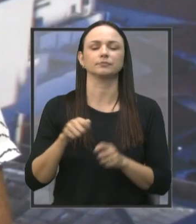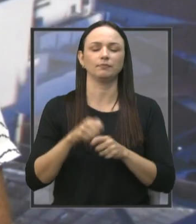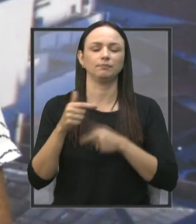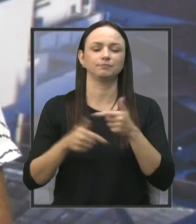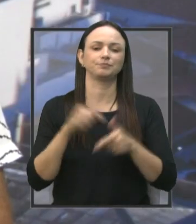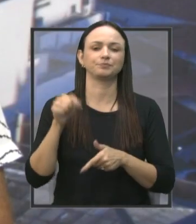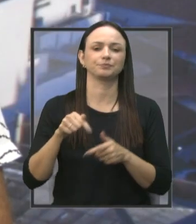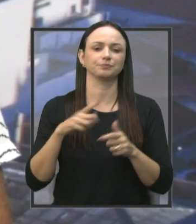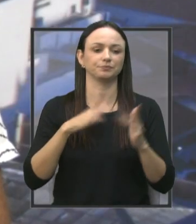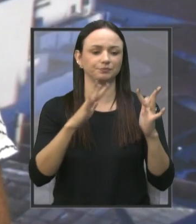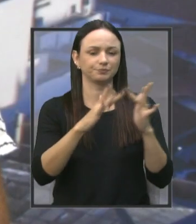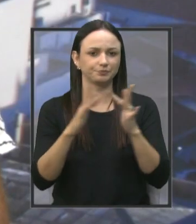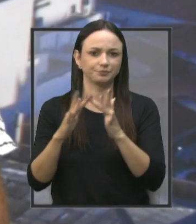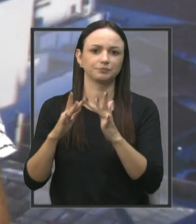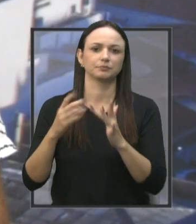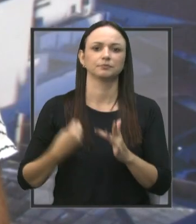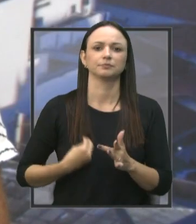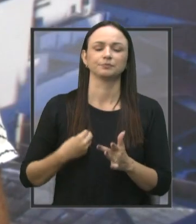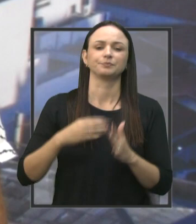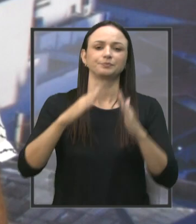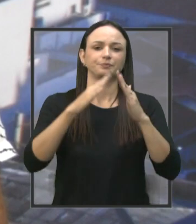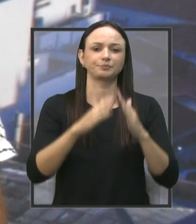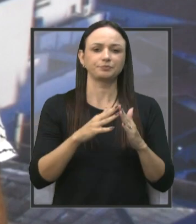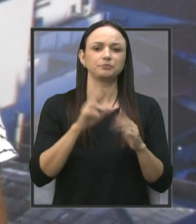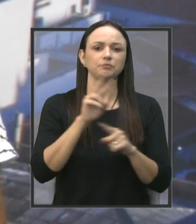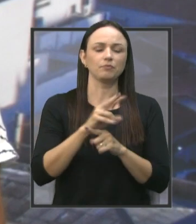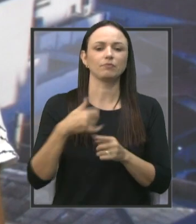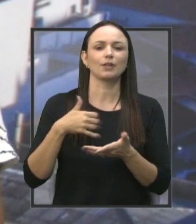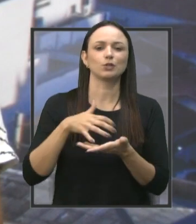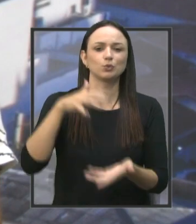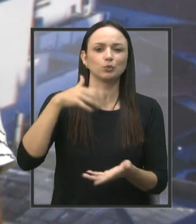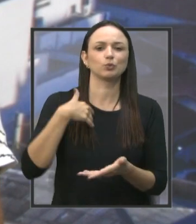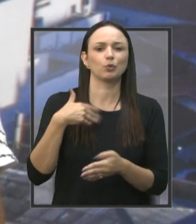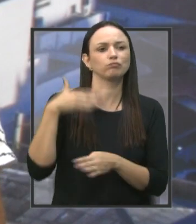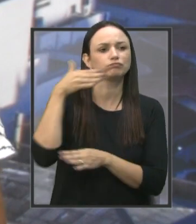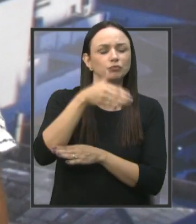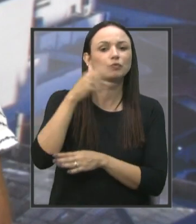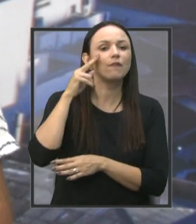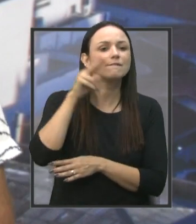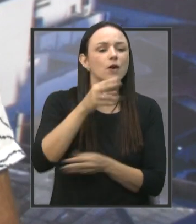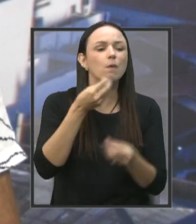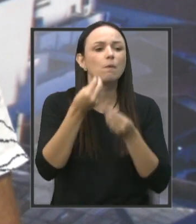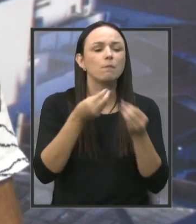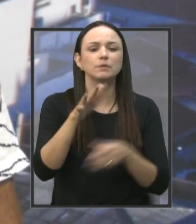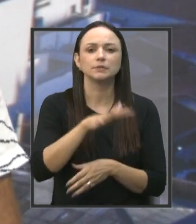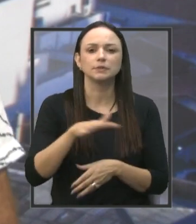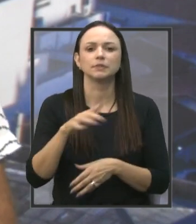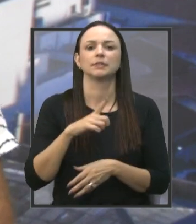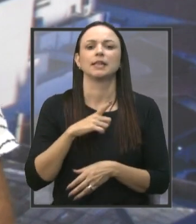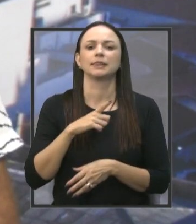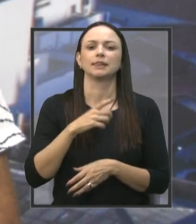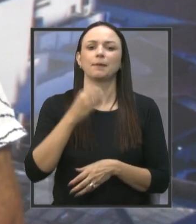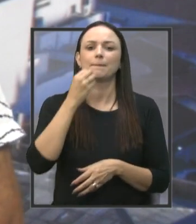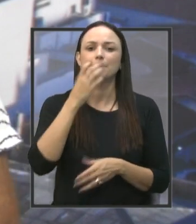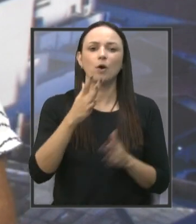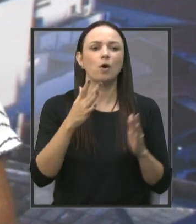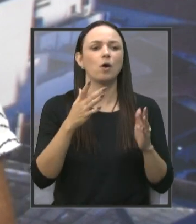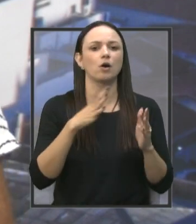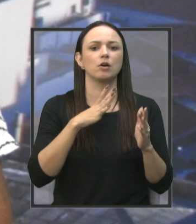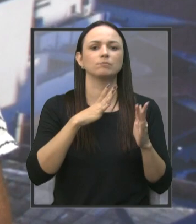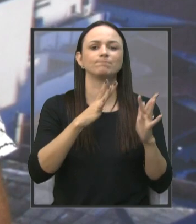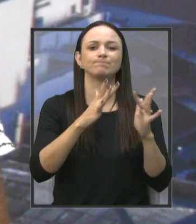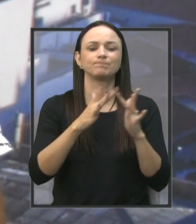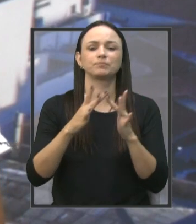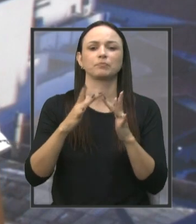tem contato e convive com os asilos, que nem eu gosto muito de estar vendo como está a situação, tem uma boa lida com toda a